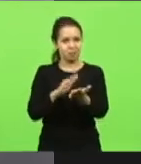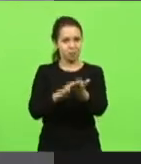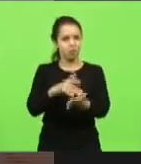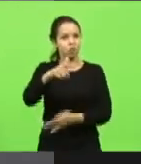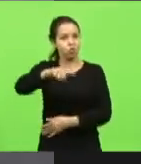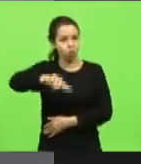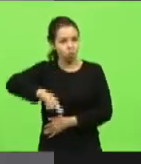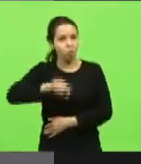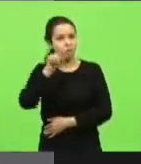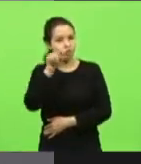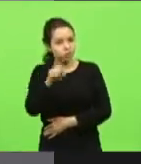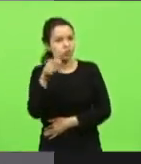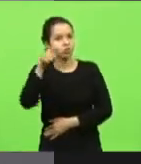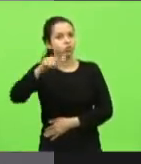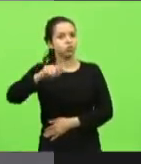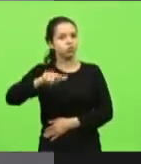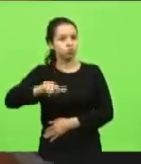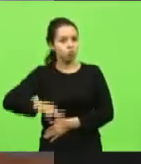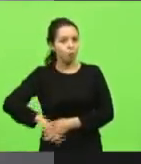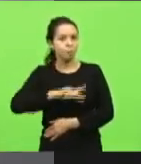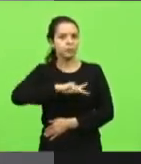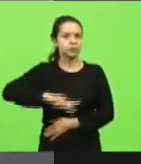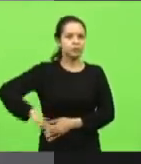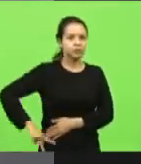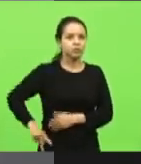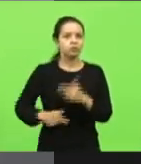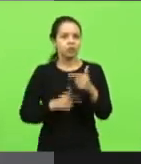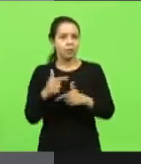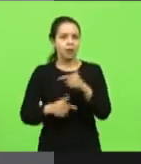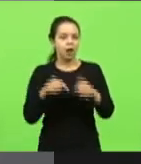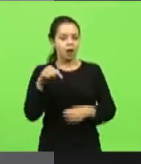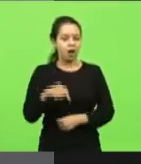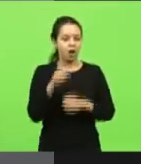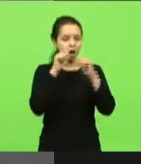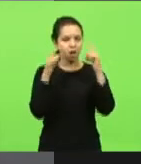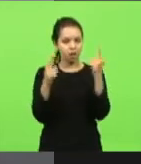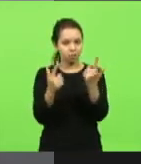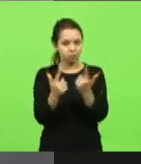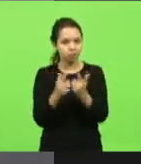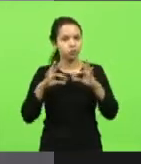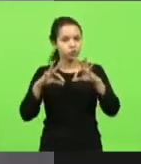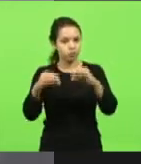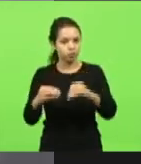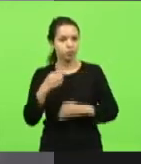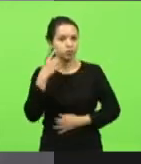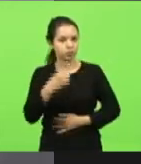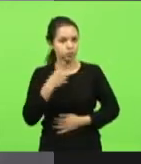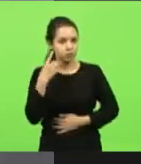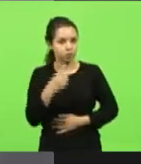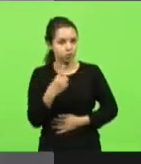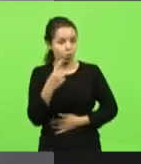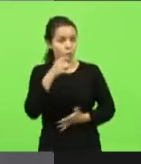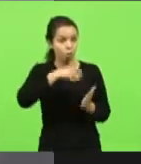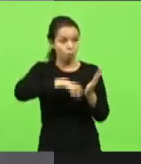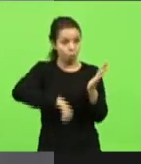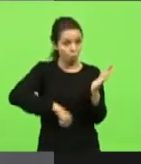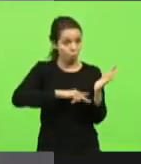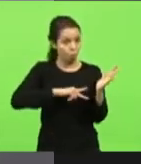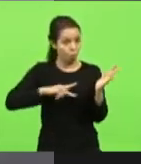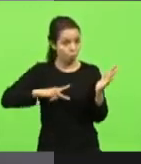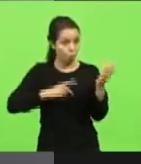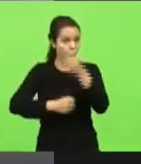vez vossa excelência presidindo os trabalhos dessa casa né e todos os deputados se o concurso foi feito ainda em